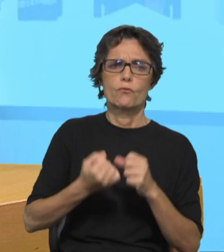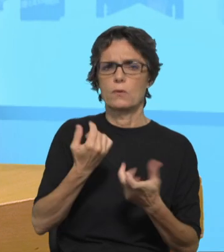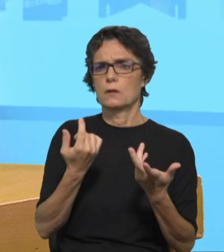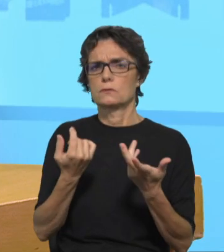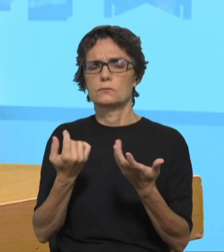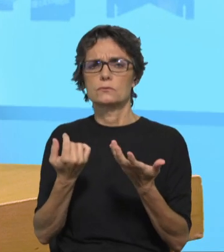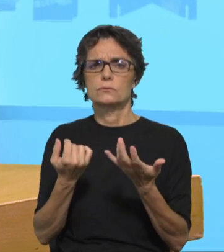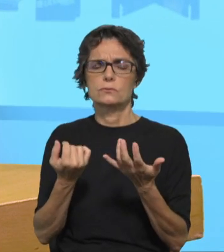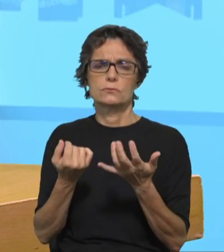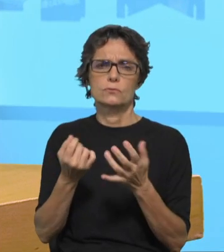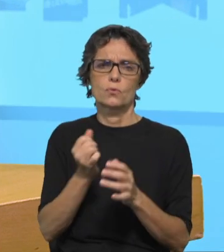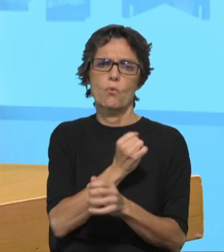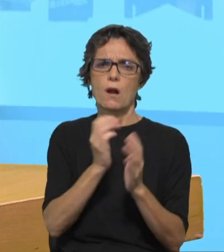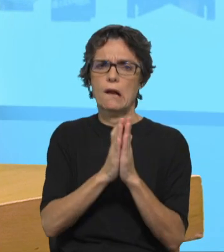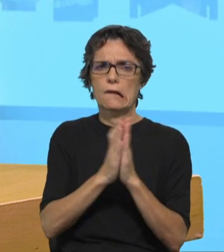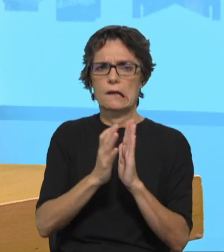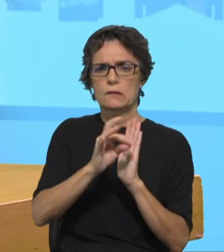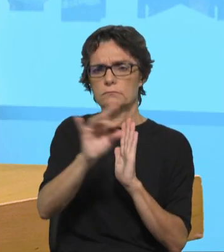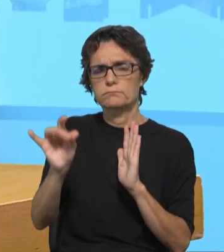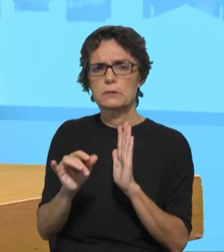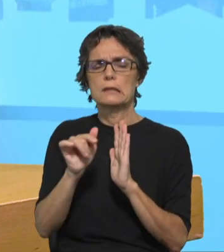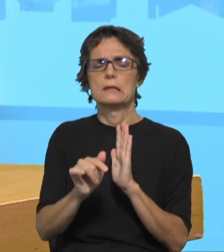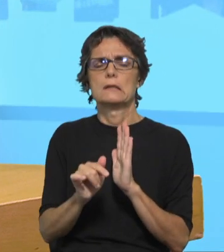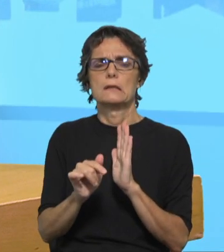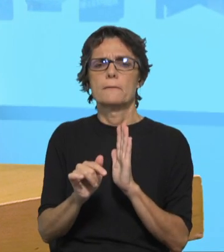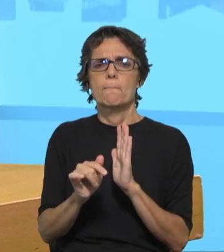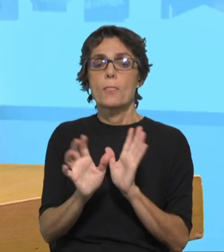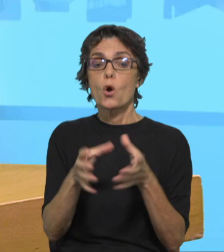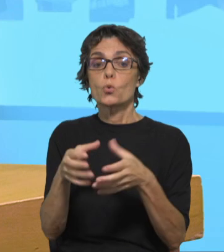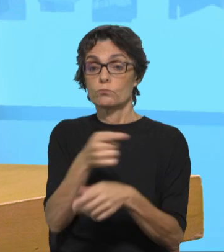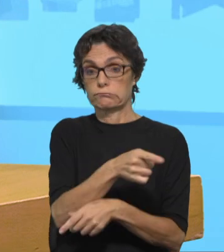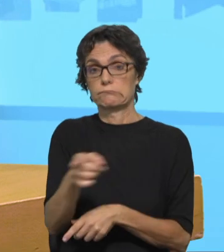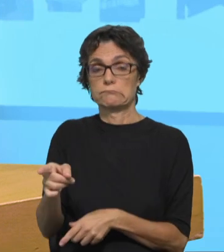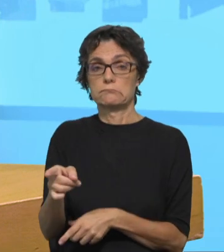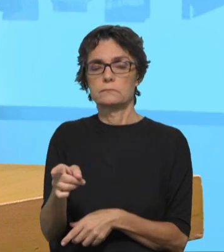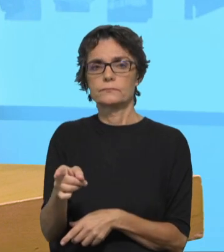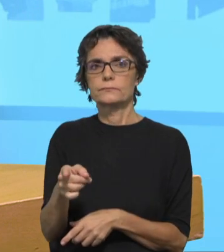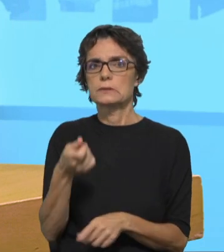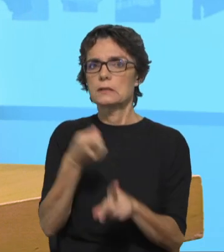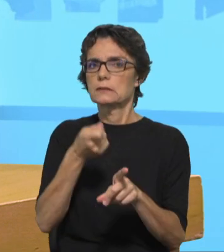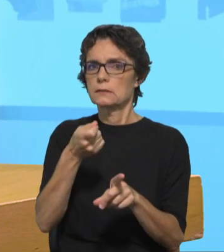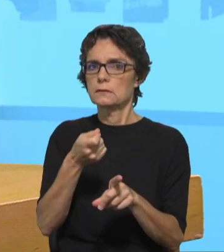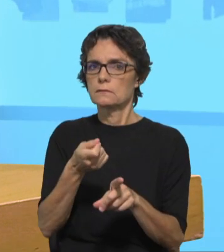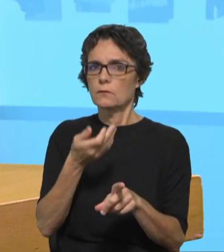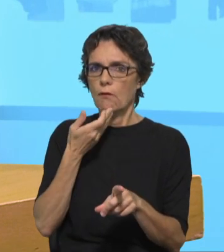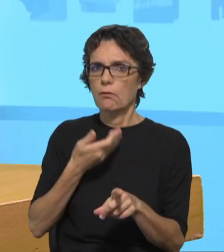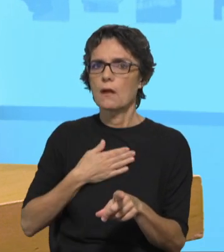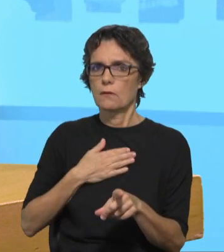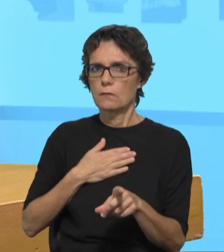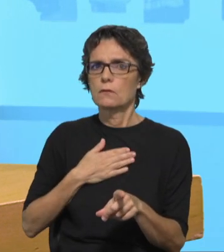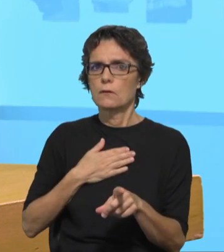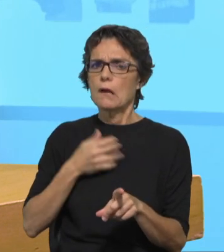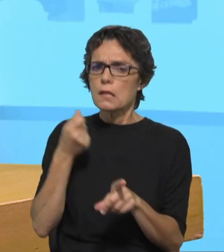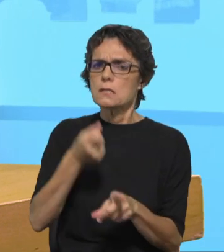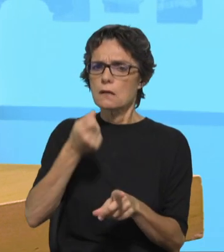nacionais, que muitas vezes também trazem agora desafios concretos, e é preciso ver